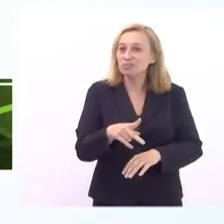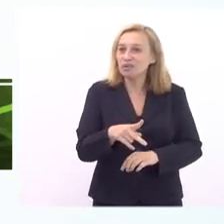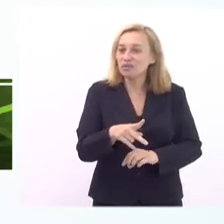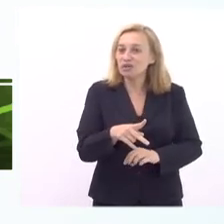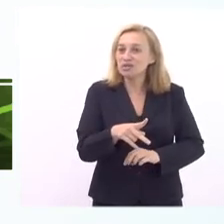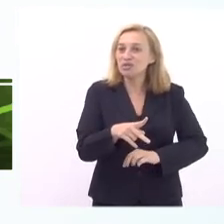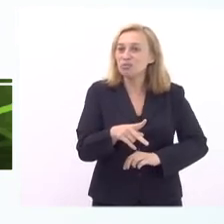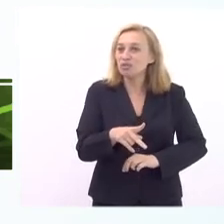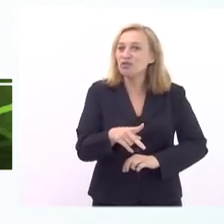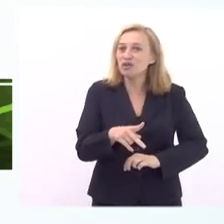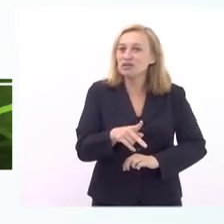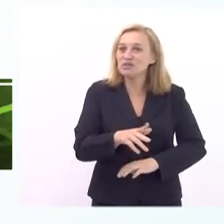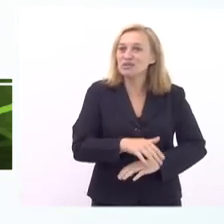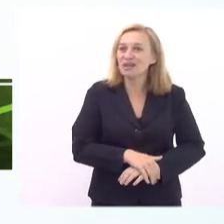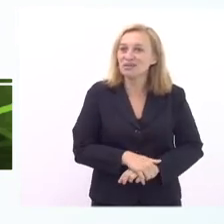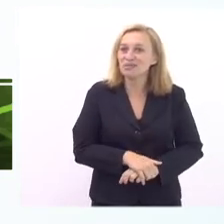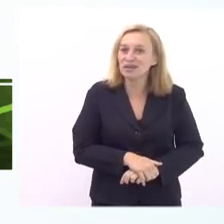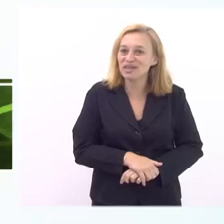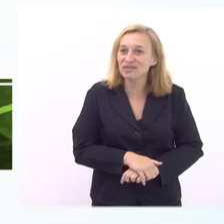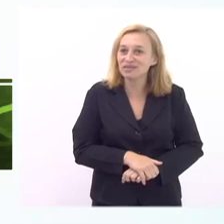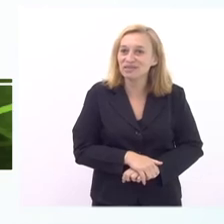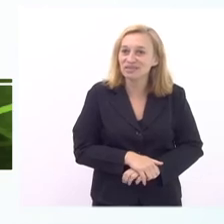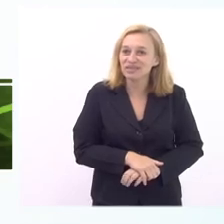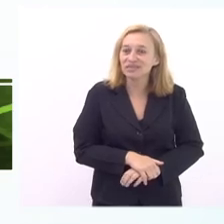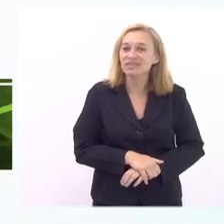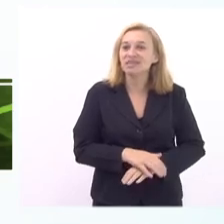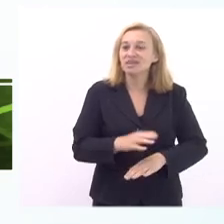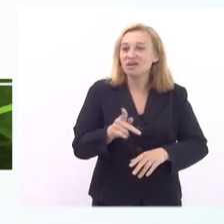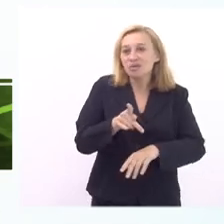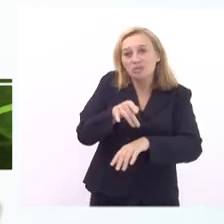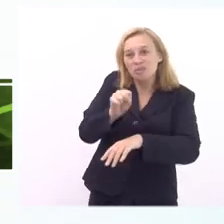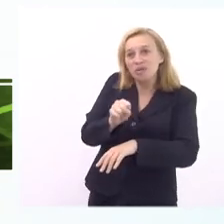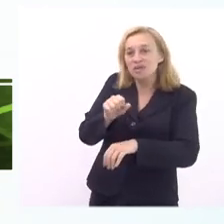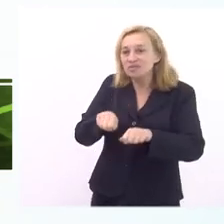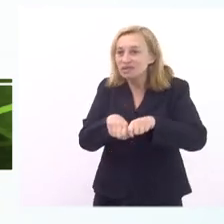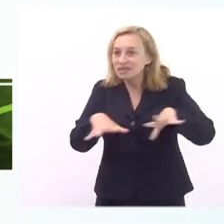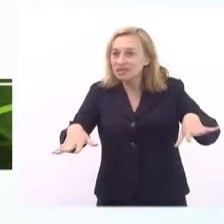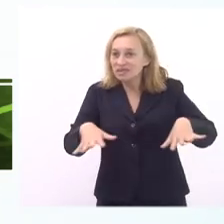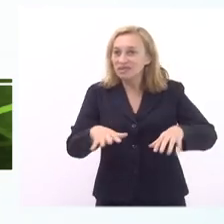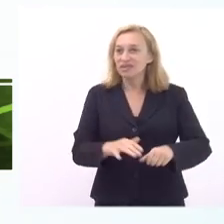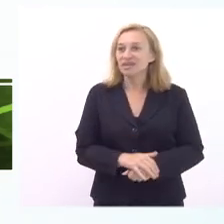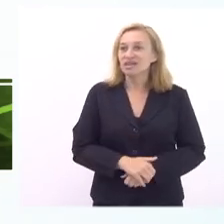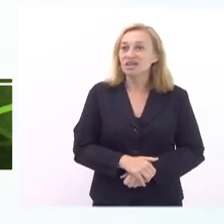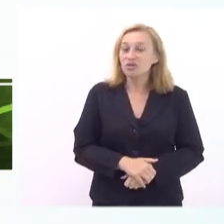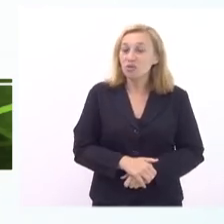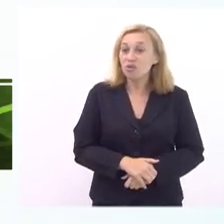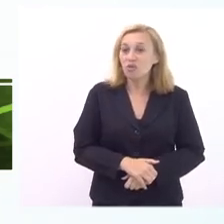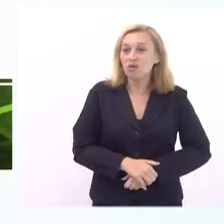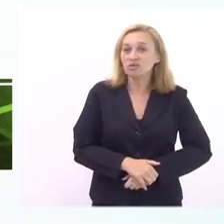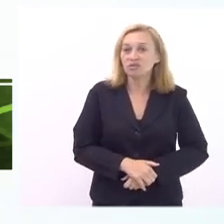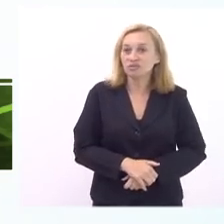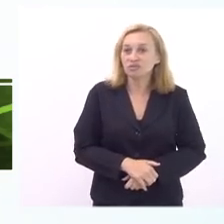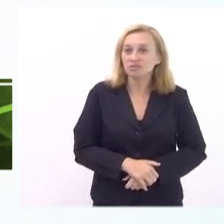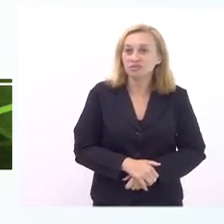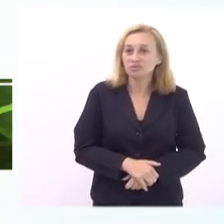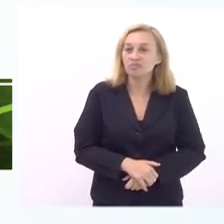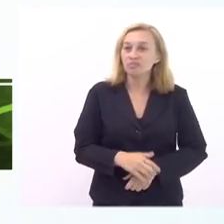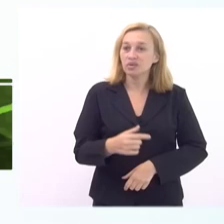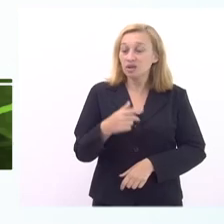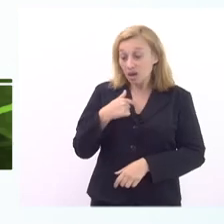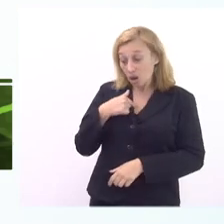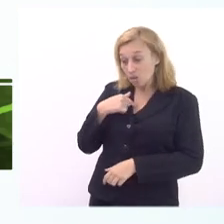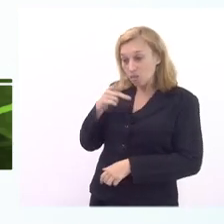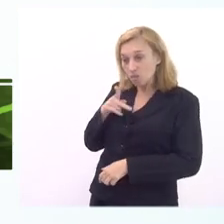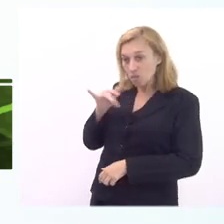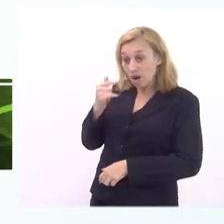no meio de uma retomada do ensino presencial pós pandemia com impactos tremendos na volta dos estudantes eu como pai eu